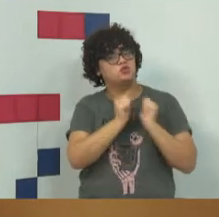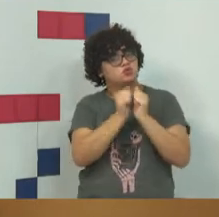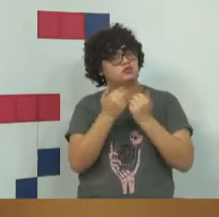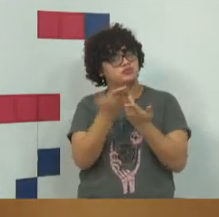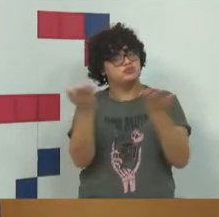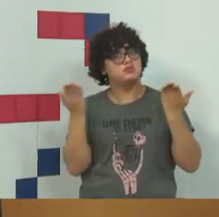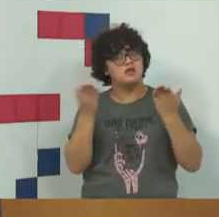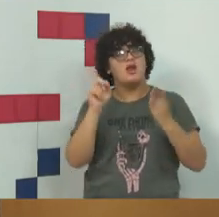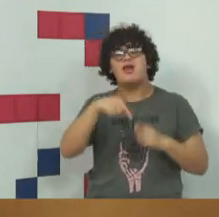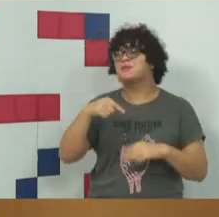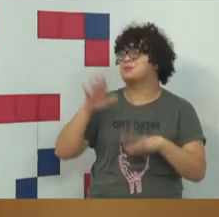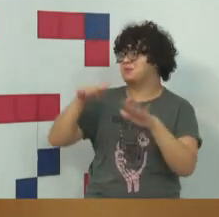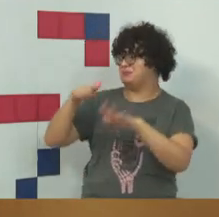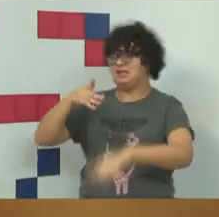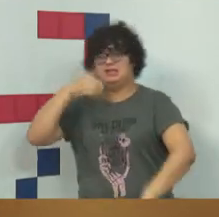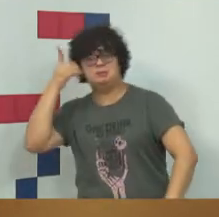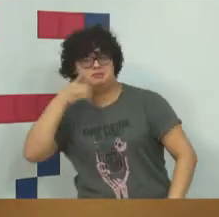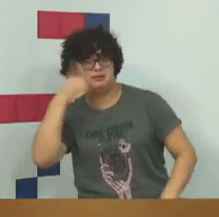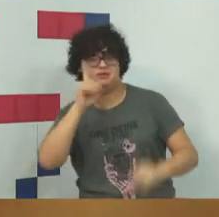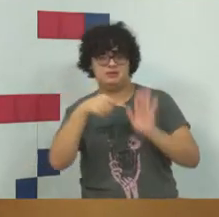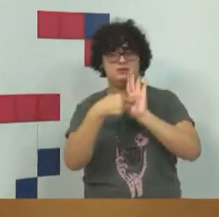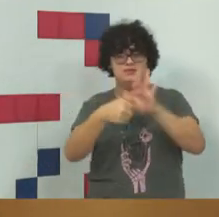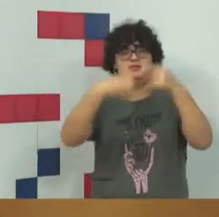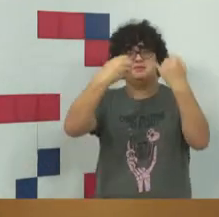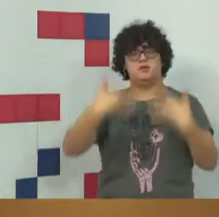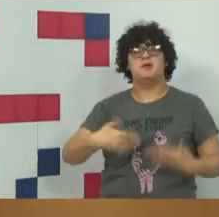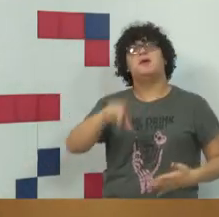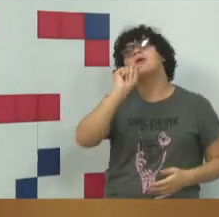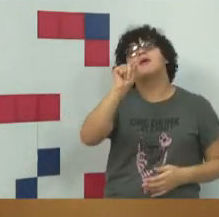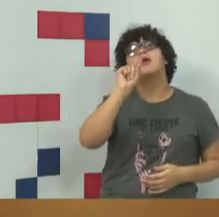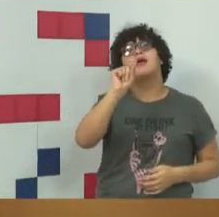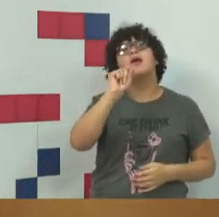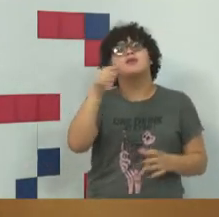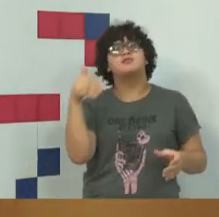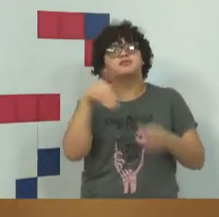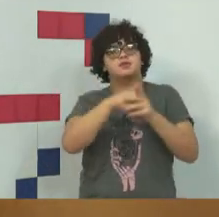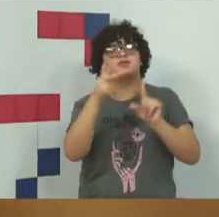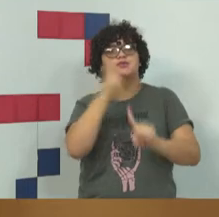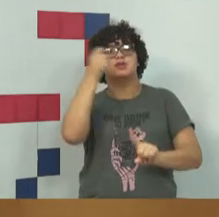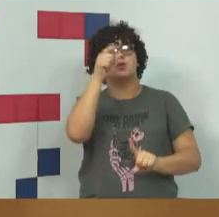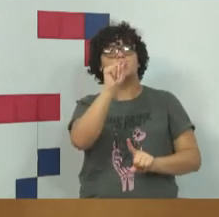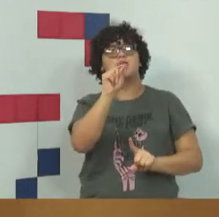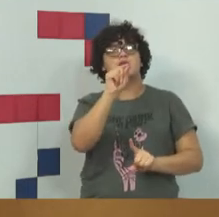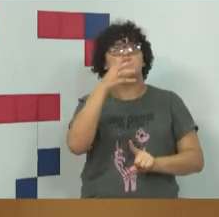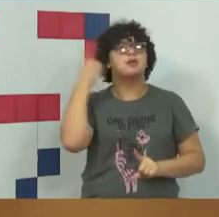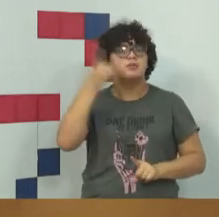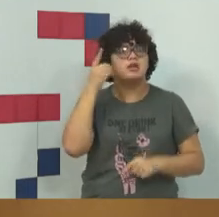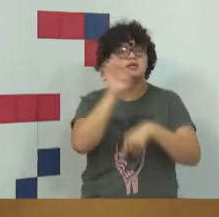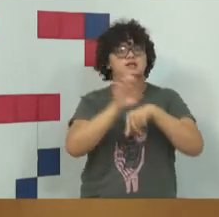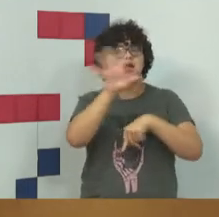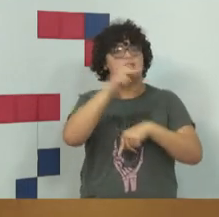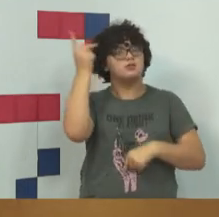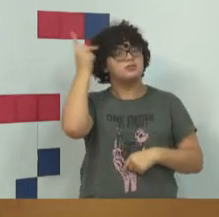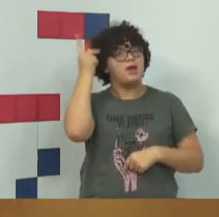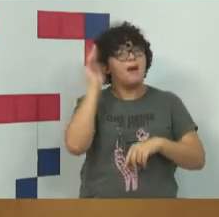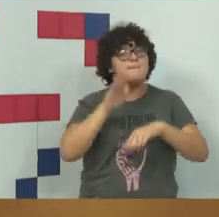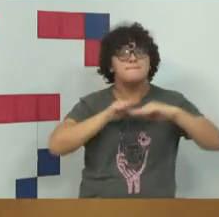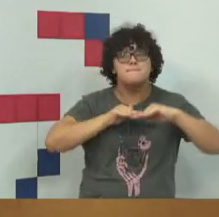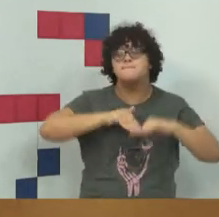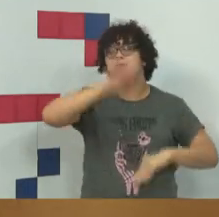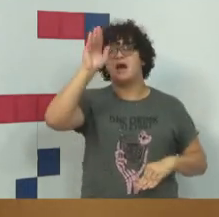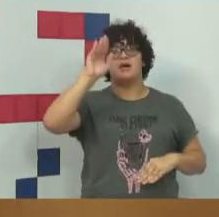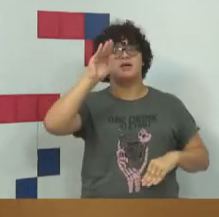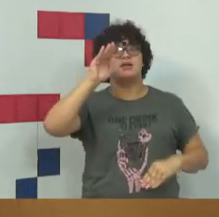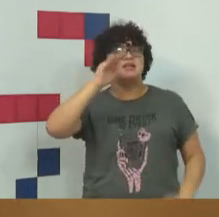O deputado já tinha feito a apresentação, mas vou repetir. Ele foi eleito deputado estadual em São Paulo com mais de 106